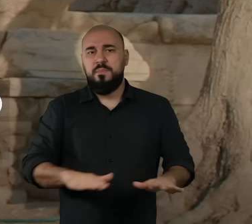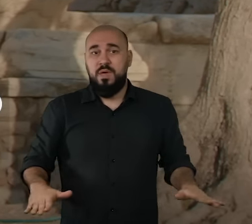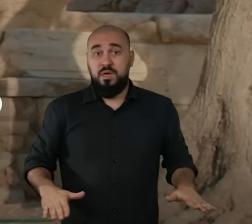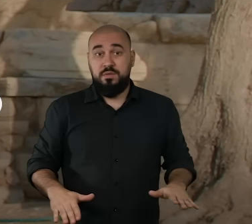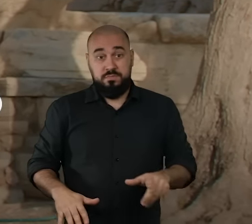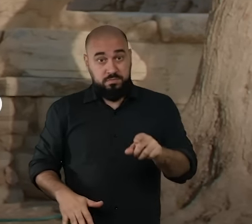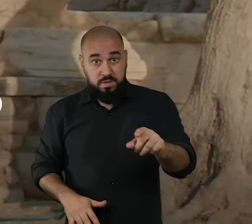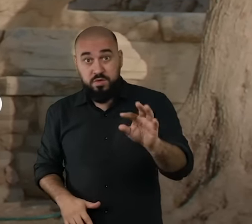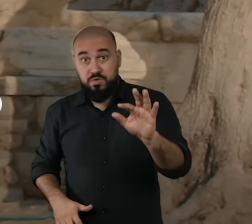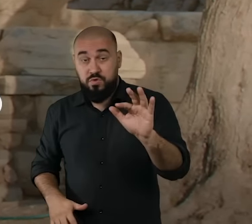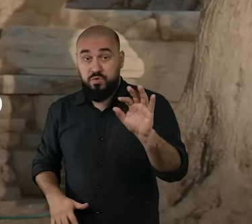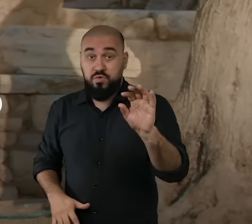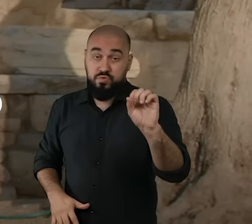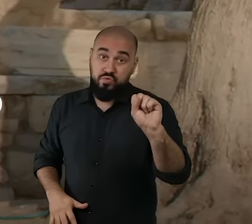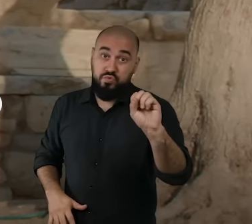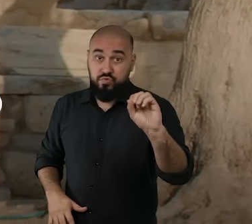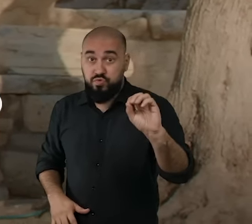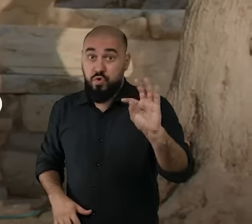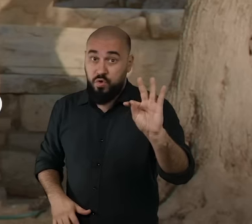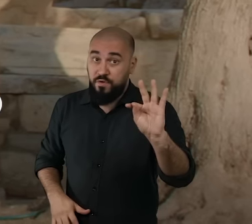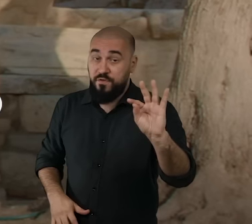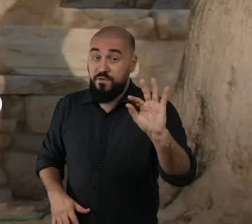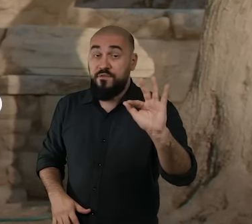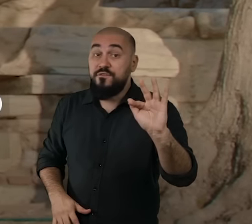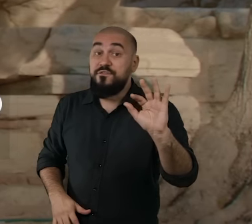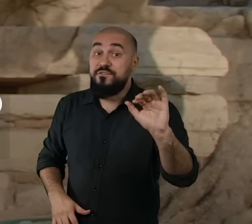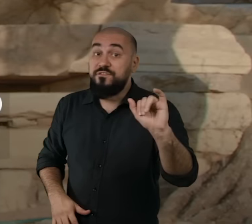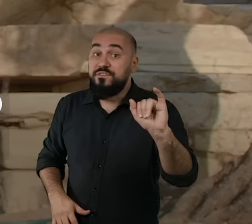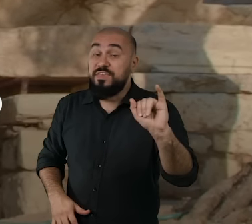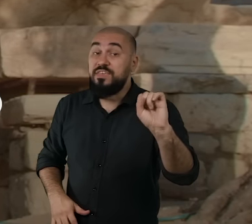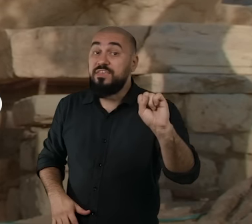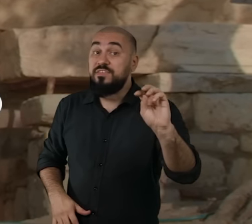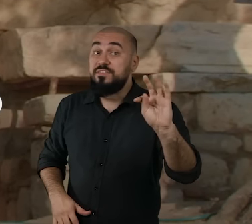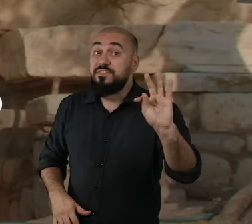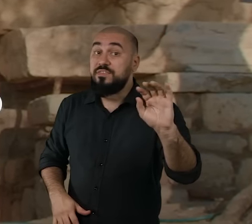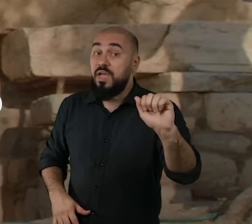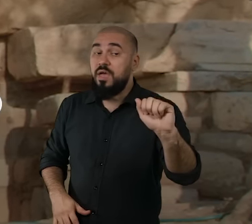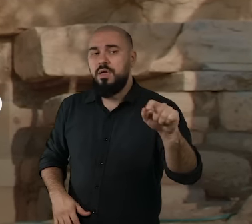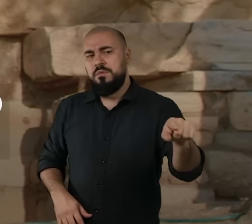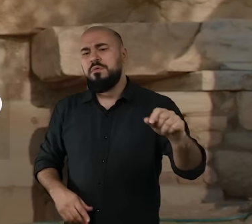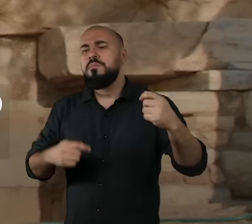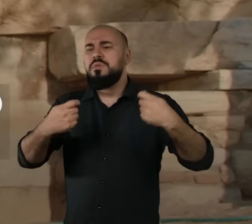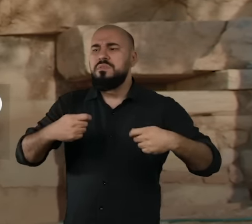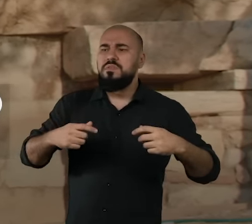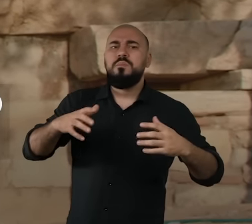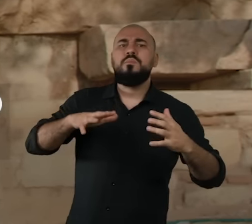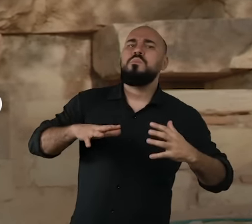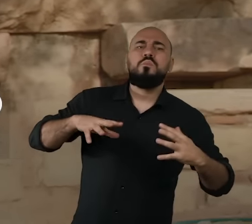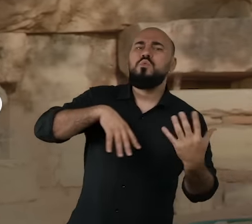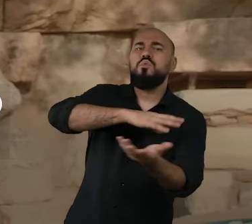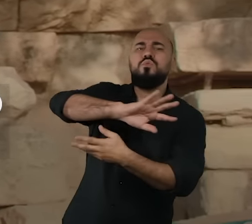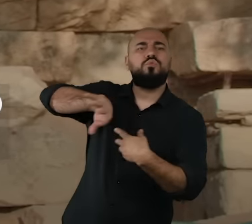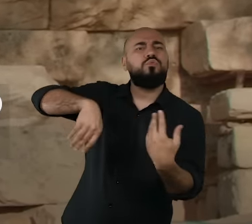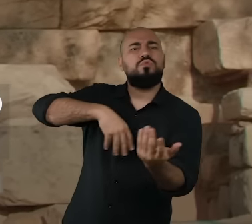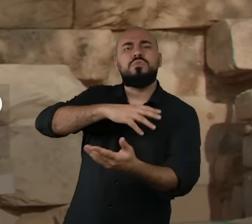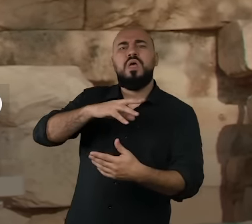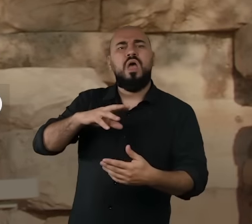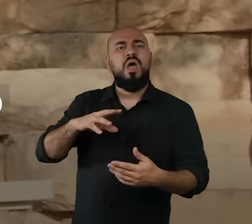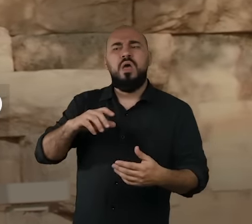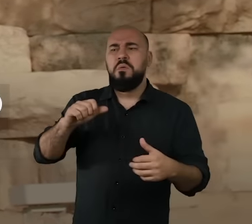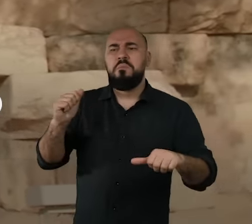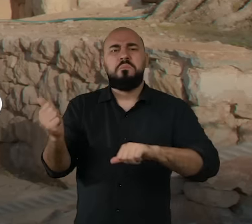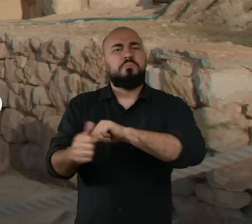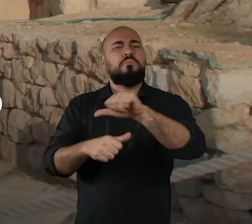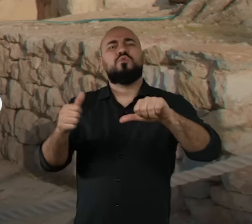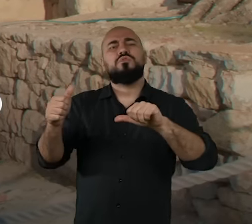Os sofistas entendiam que se você quisesse mudar o cenário político, social e cultural da Grécia, tinha que começar pela